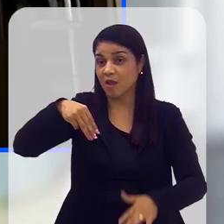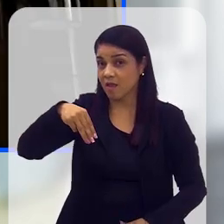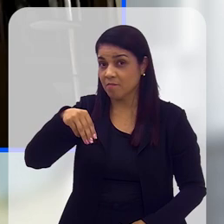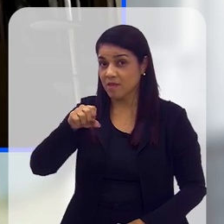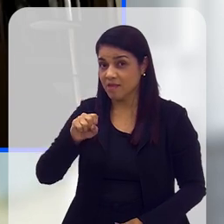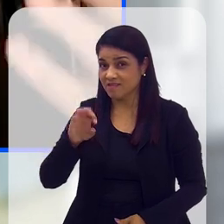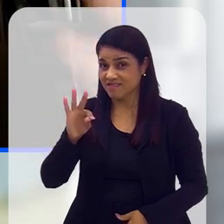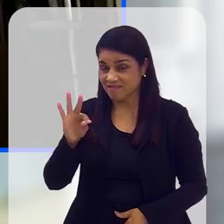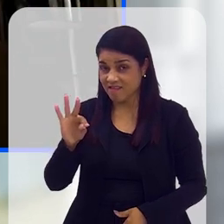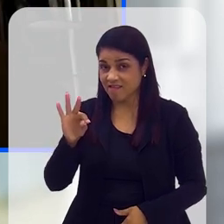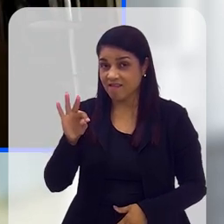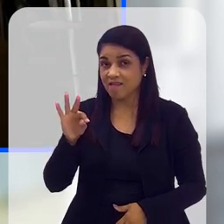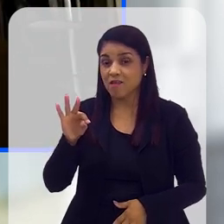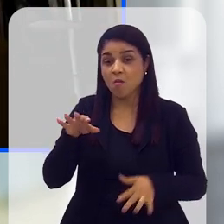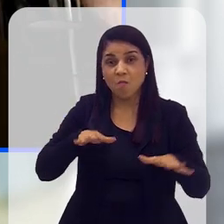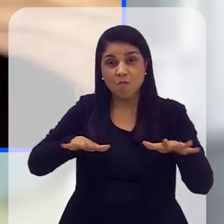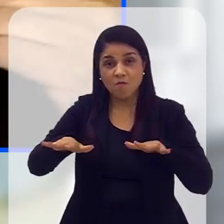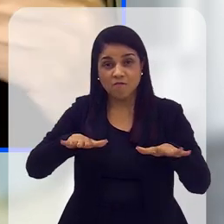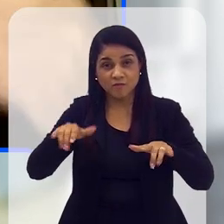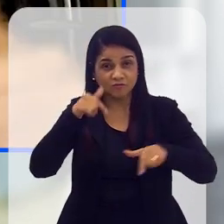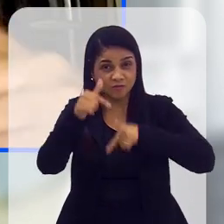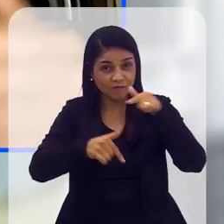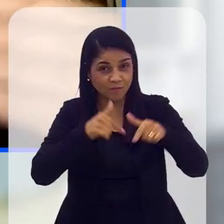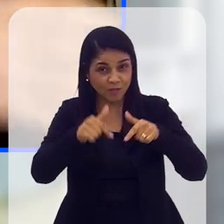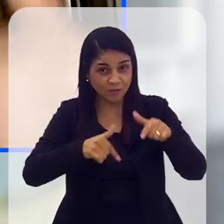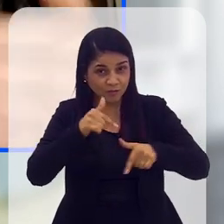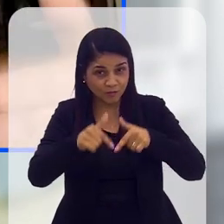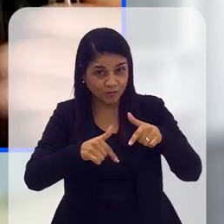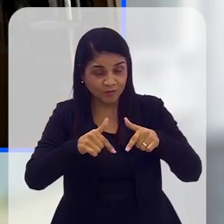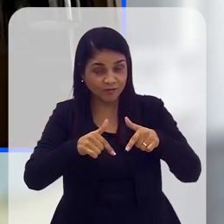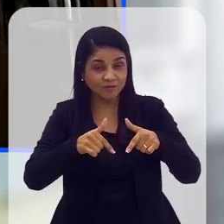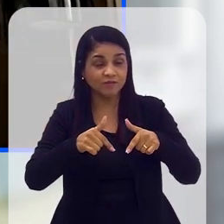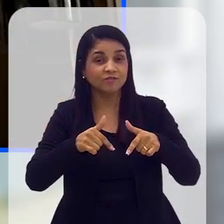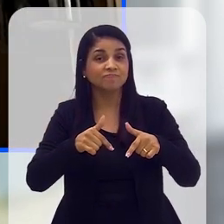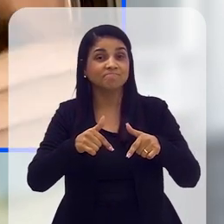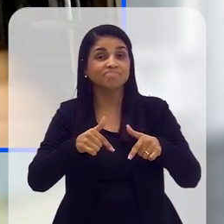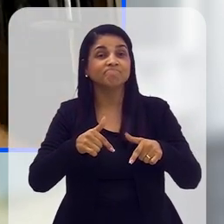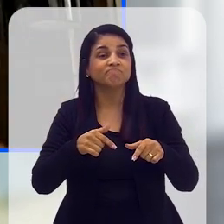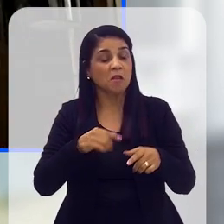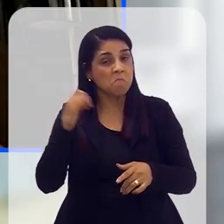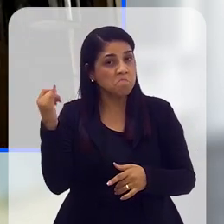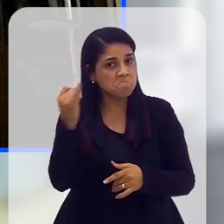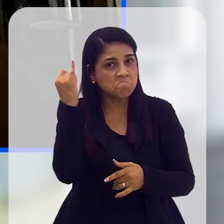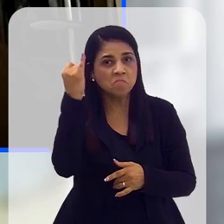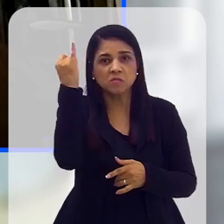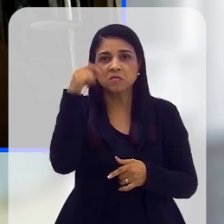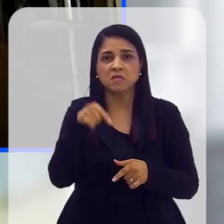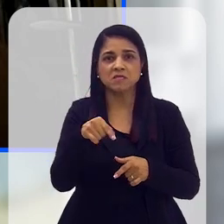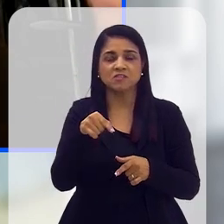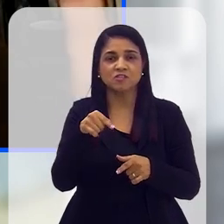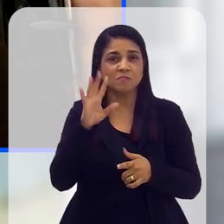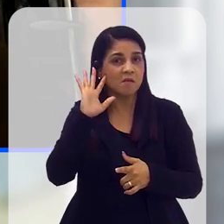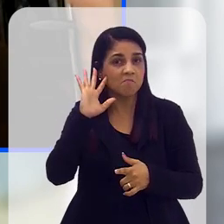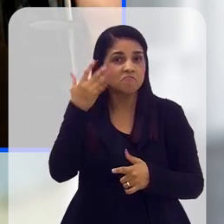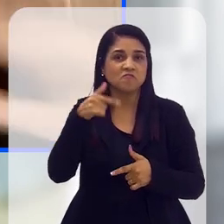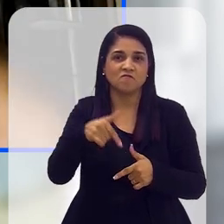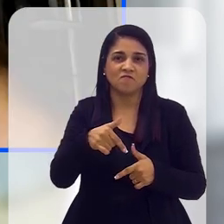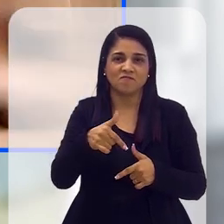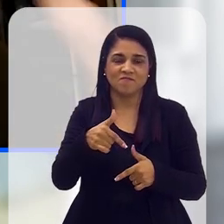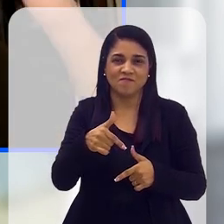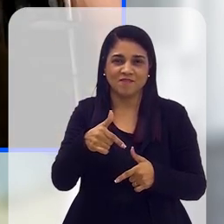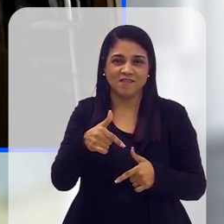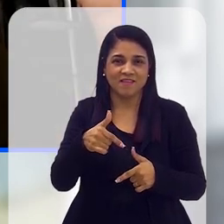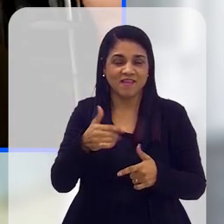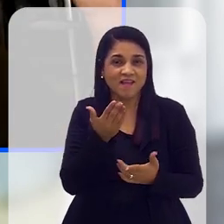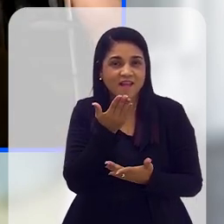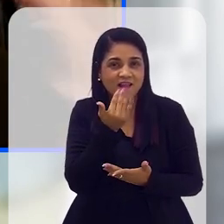foi a possibilidade de mostrar para o Brasil o quanto o movimento trabalhador sem terra no Brasil é um movimento excepcionalmente importante do ponto